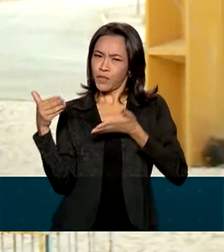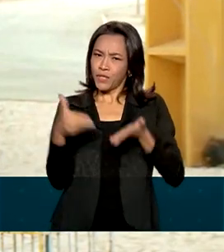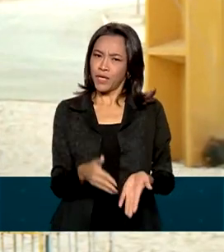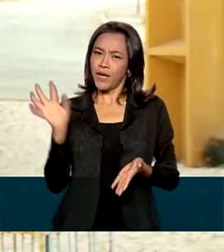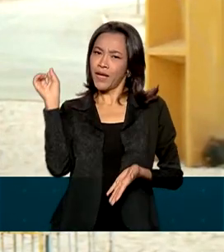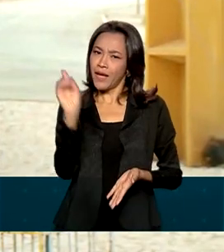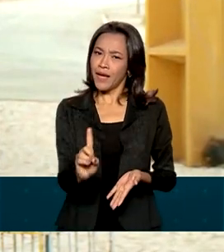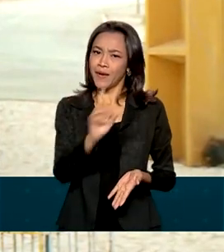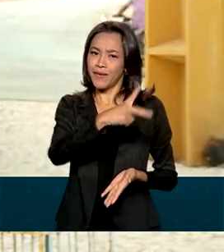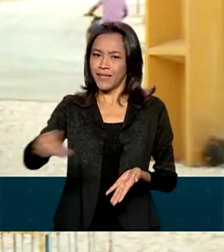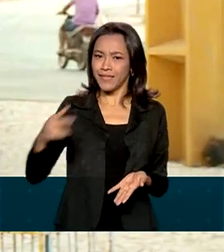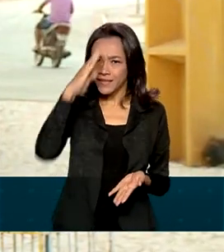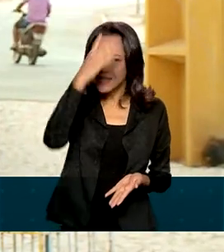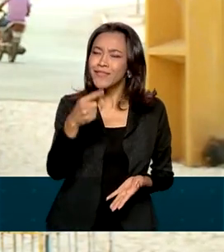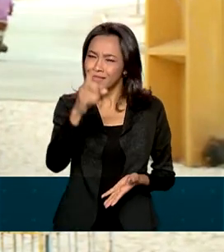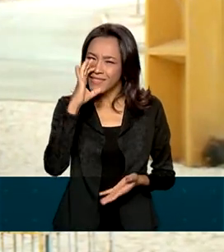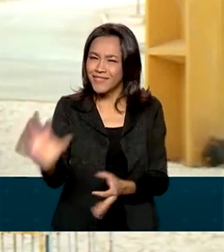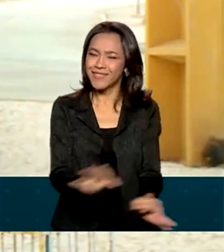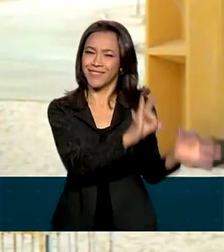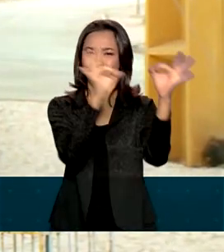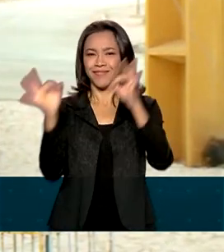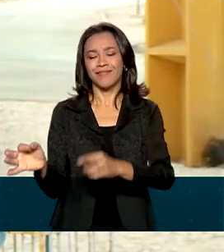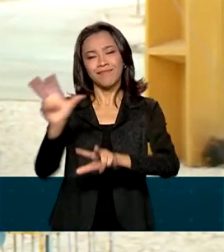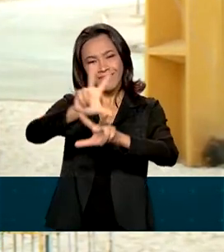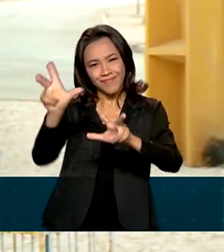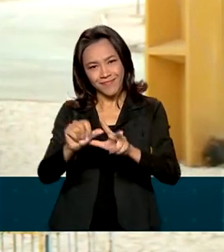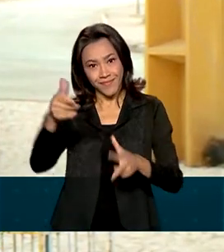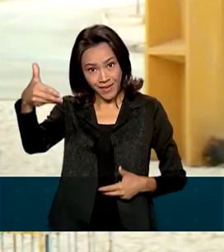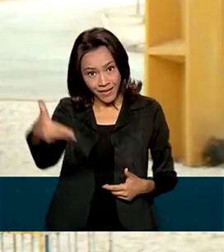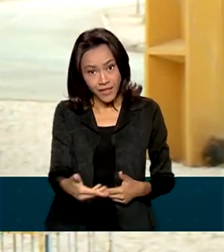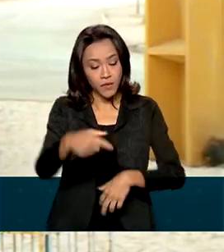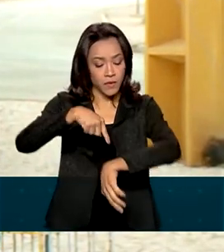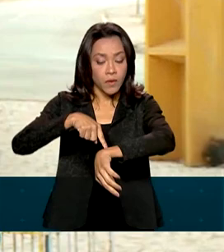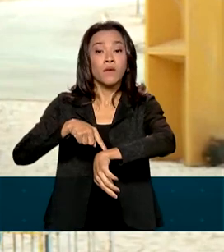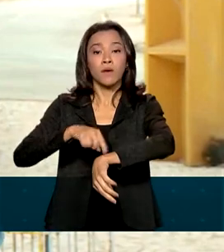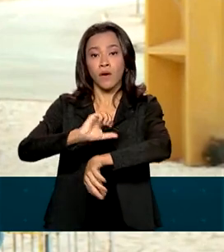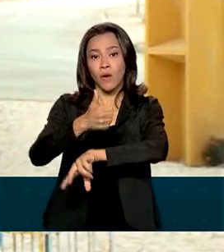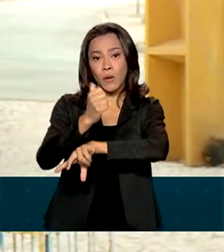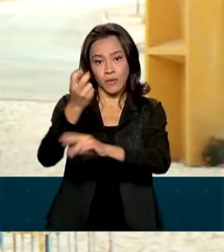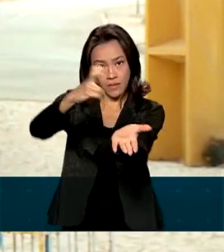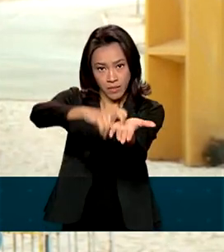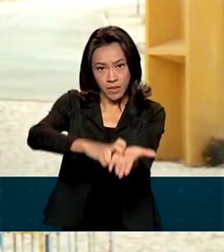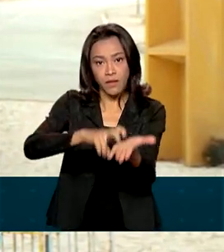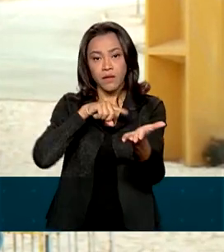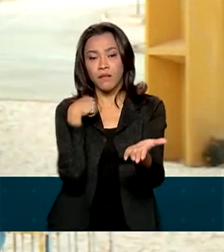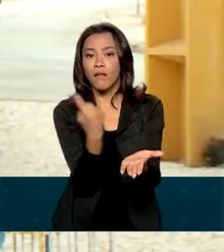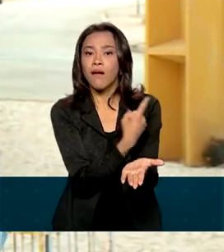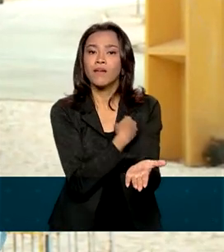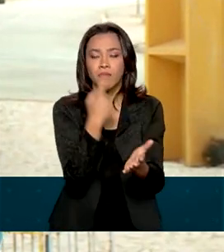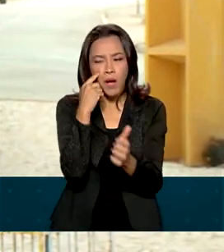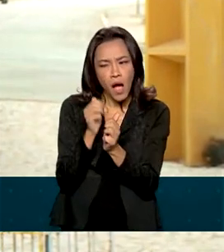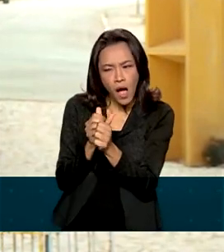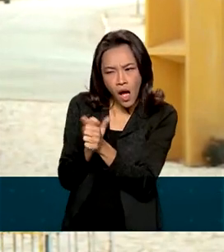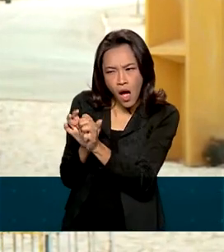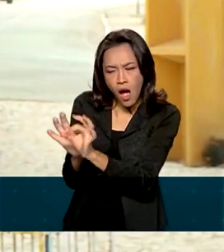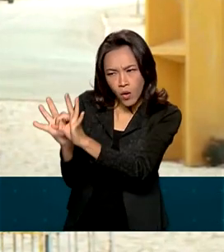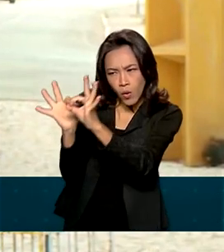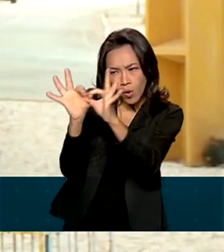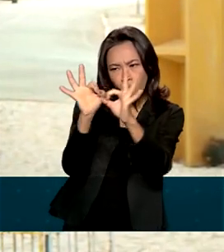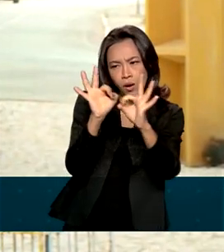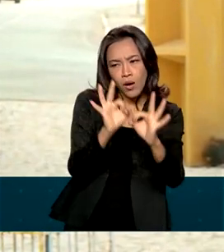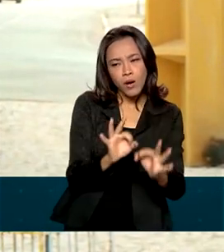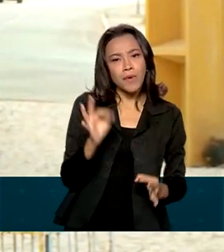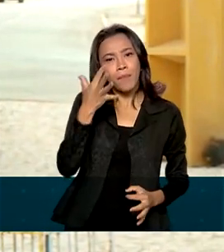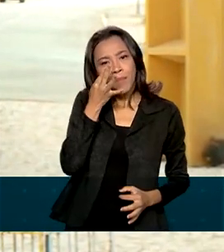conferir a transmissão ao vivo pela TV Brasil. A partir das 11 da manhã, nós vamos estar lá acompanhando ao vivo a